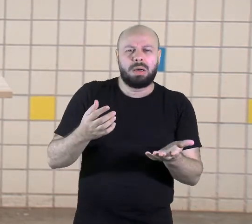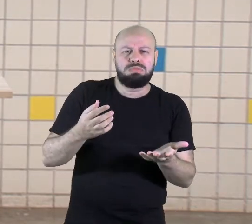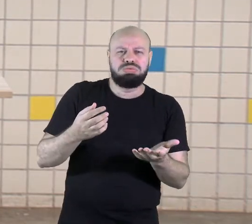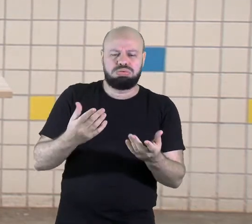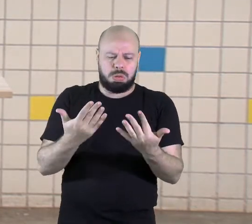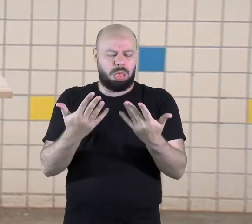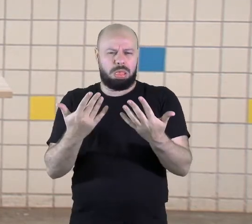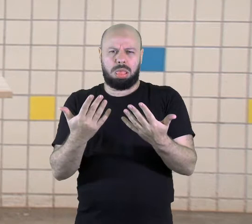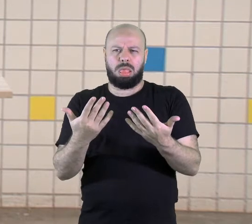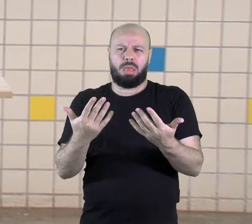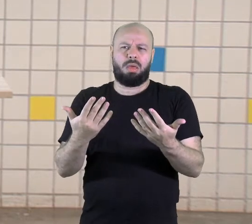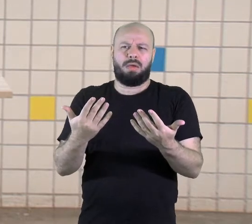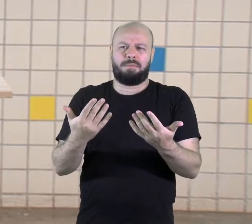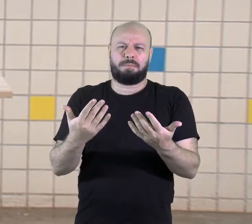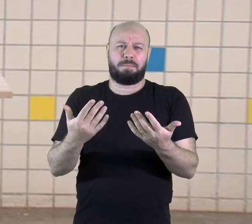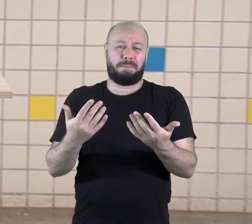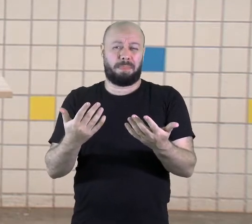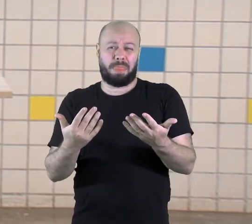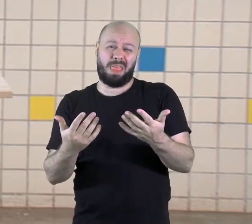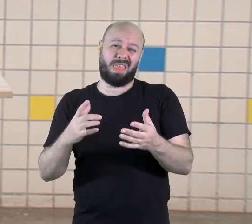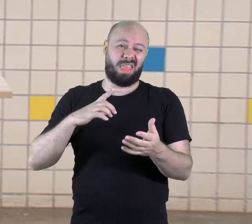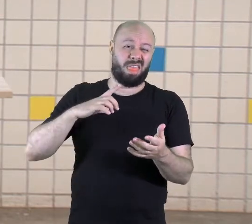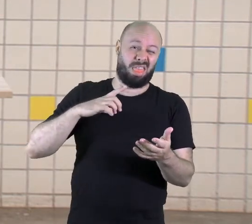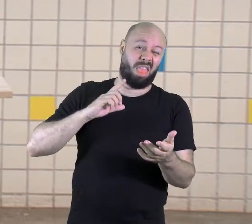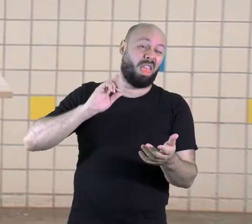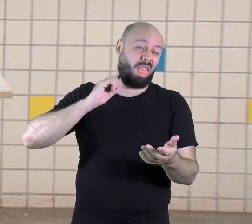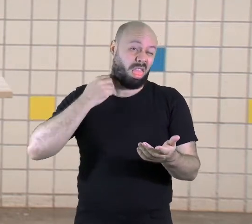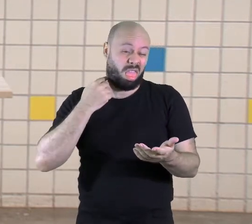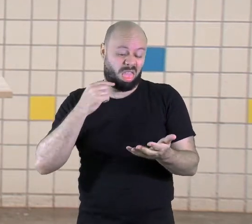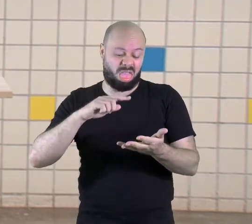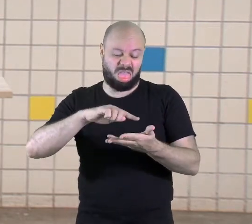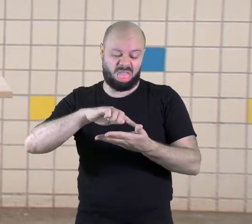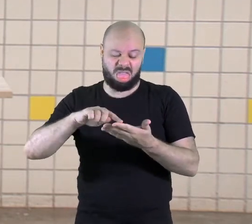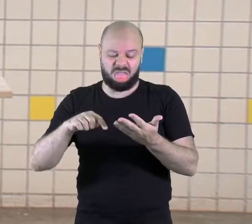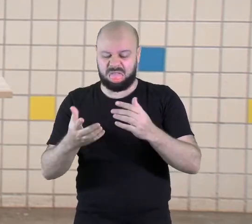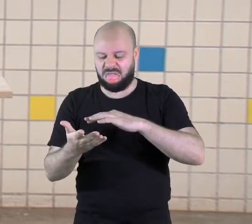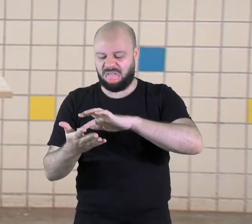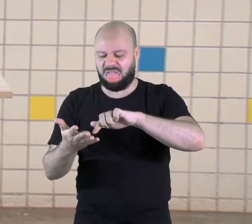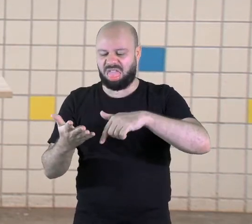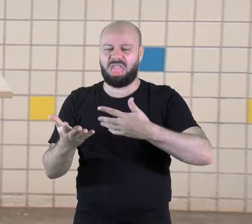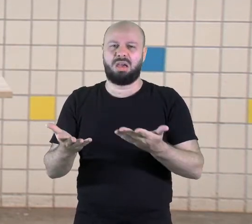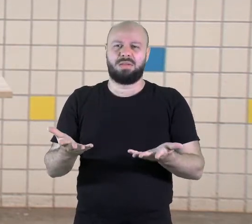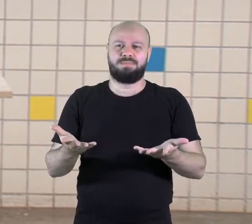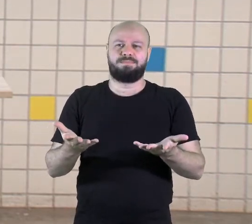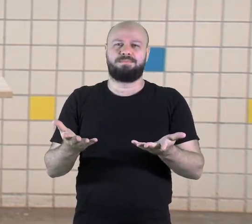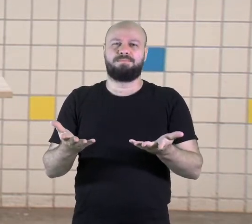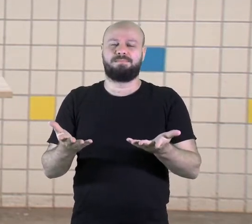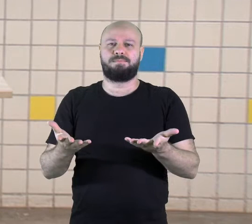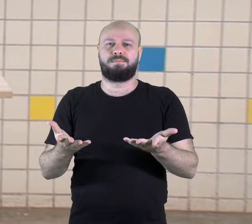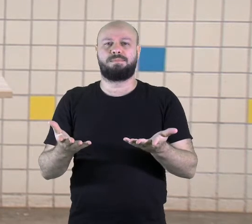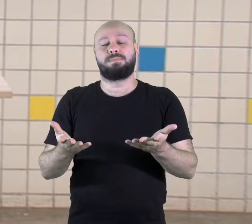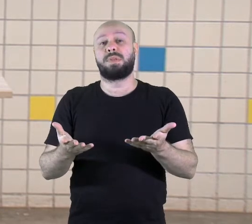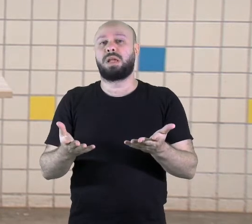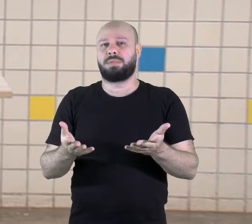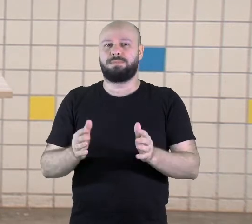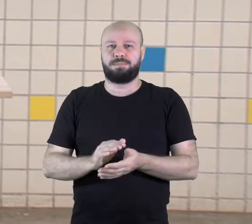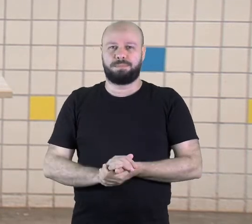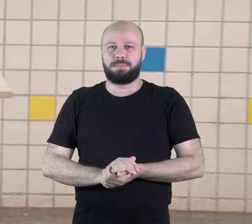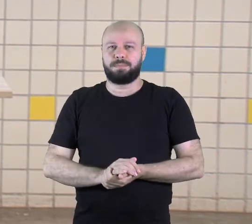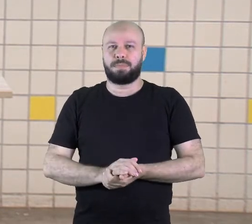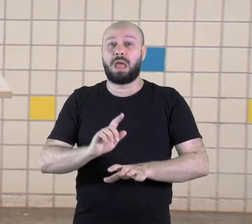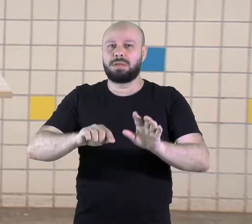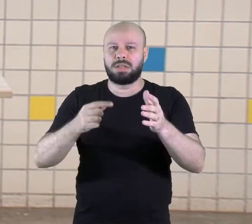está com alguma coisa que está suja, né? Você pode observar aí que você não vê,